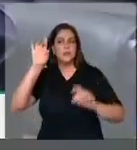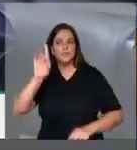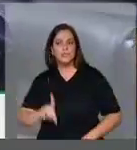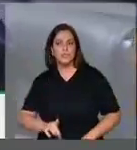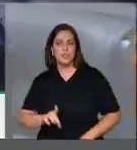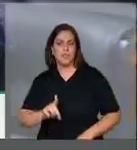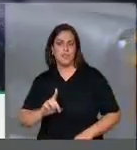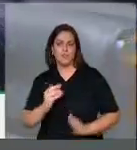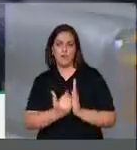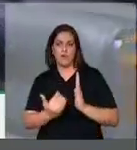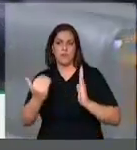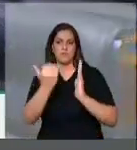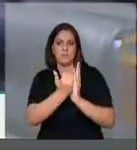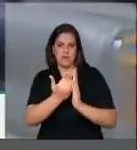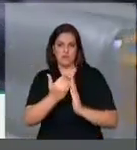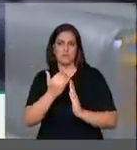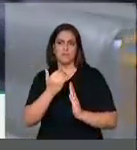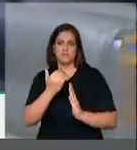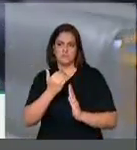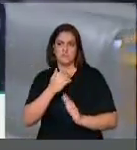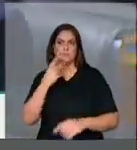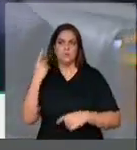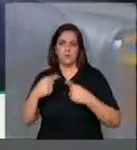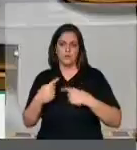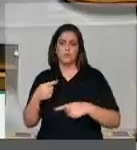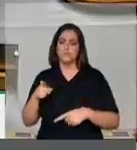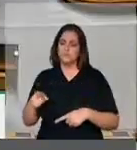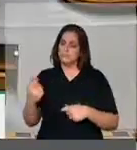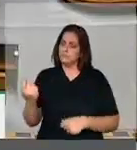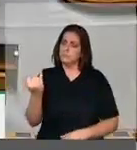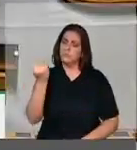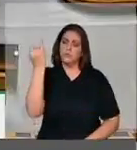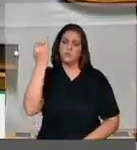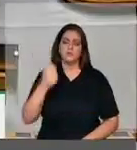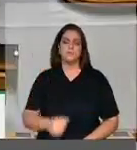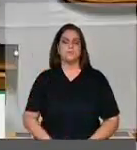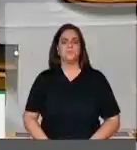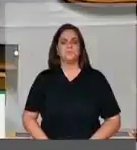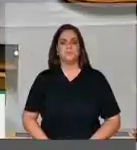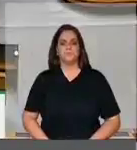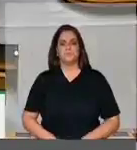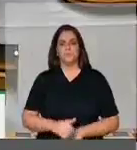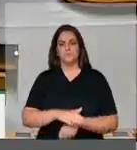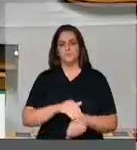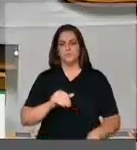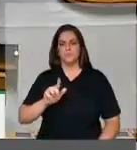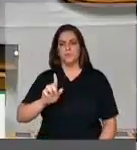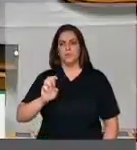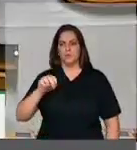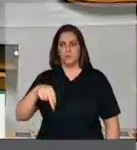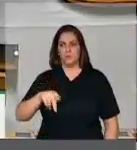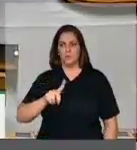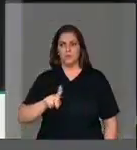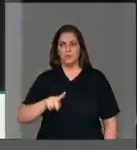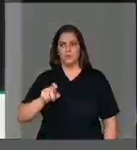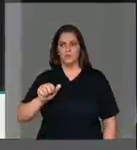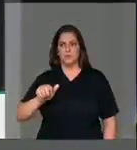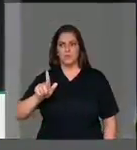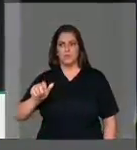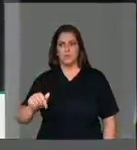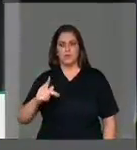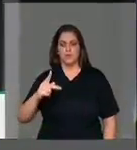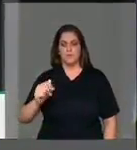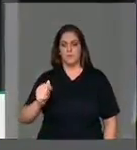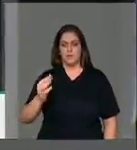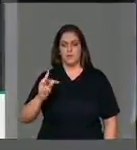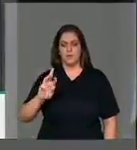bem ao combate à corrupção. Muito obrigado, Sr. Presidente. Deputado Gonzaga Patriota, PSB de Pernambuco, V. Exª tem 3 minutos. Sr. Presidente, Srs.